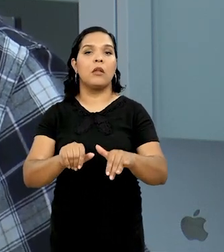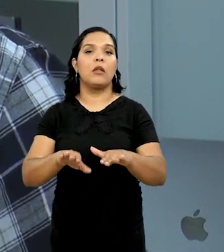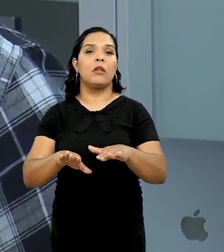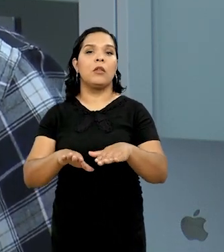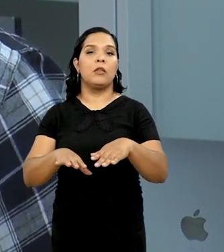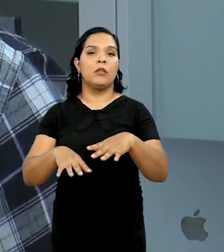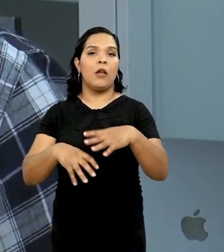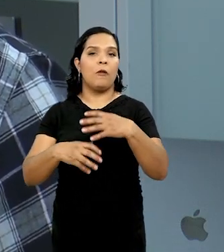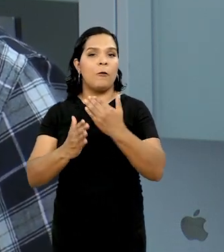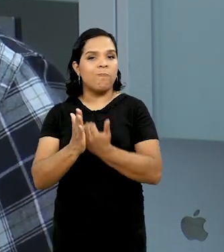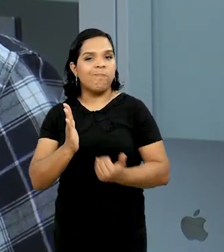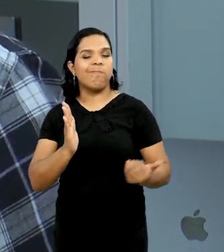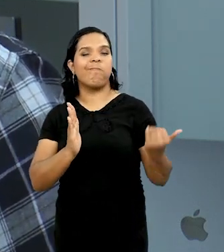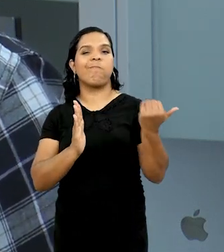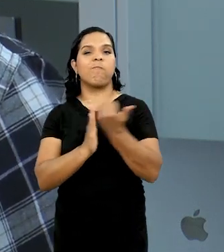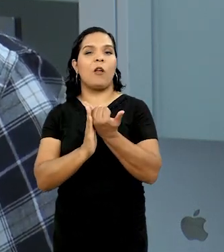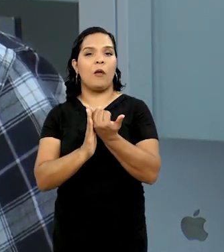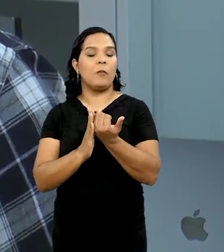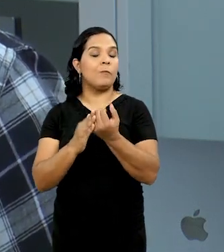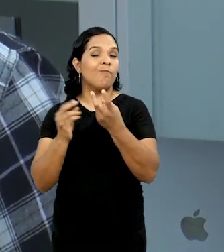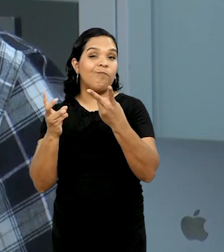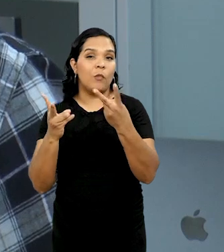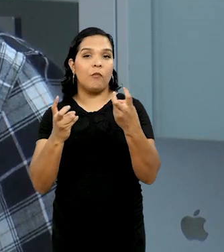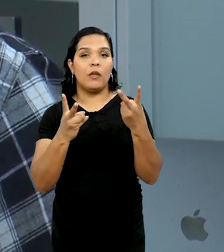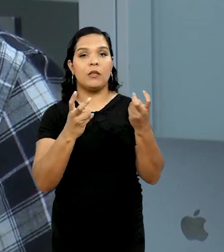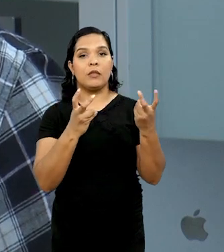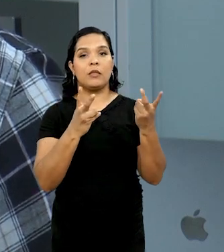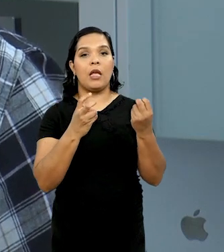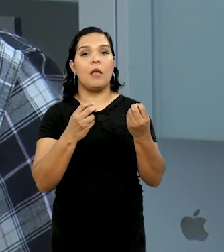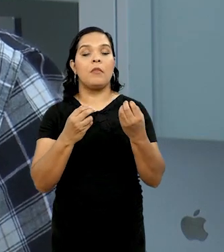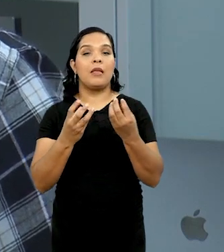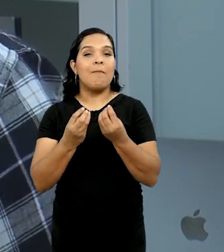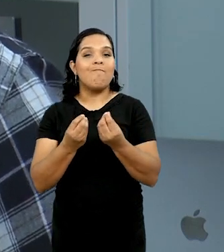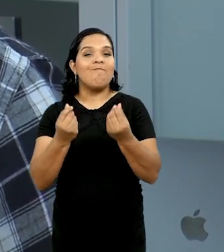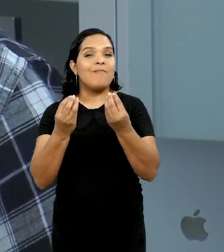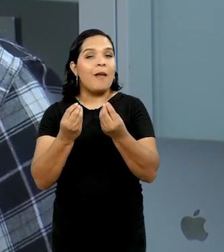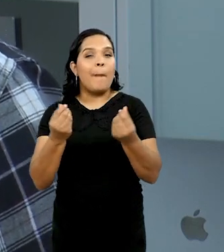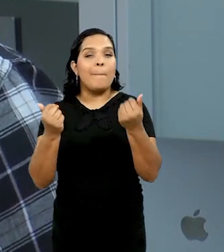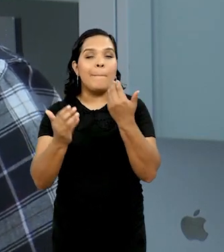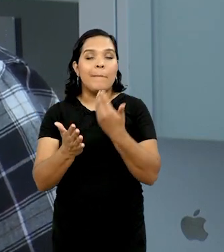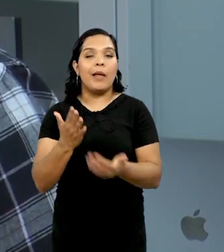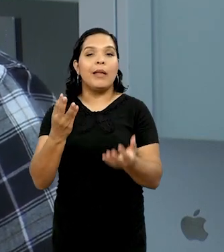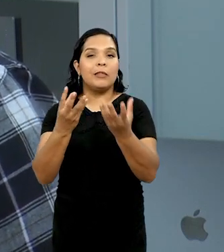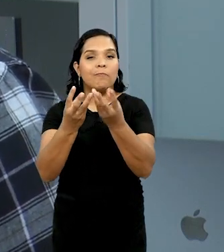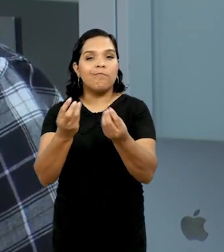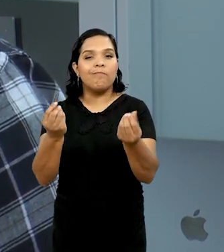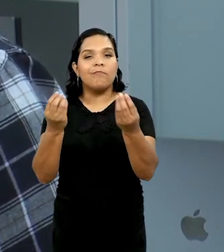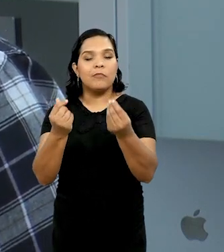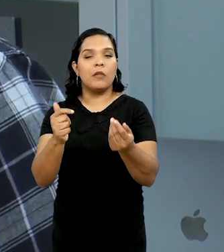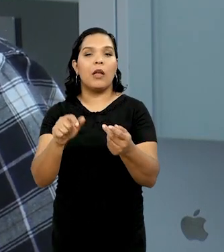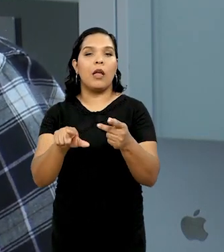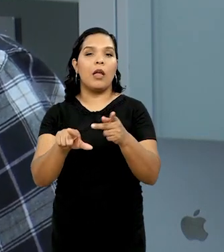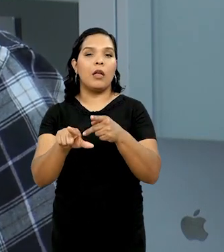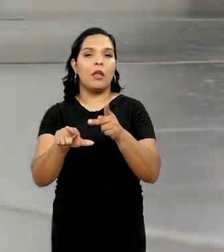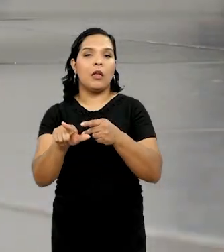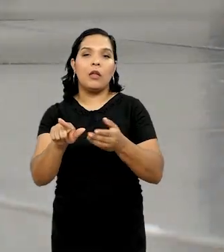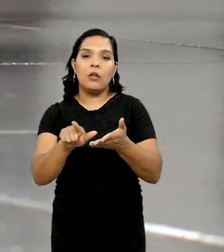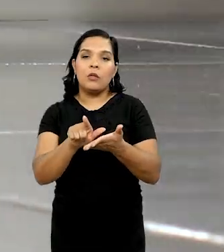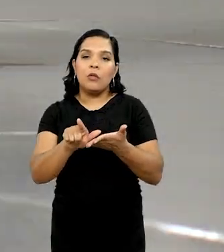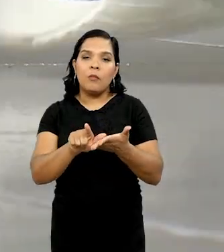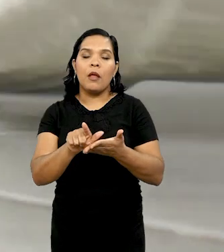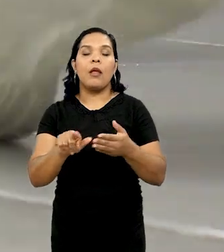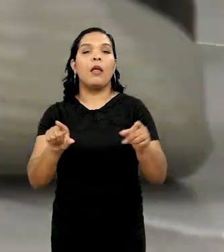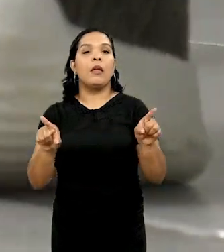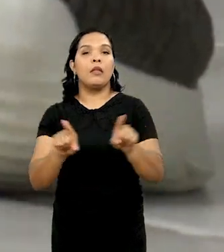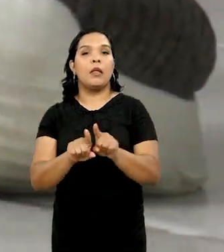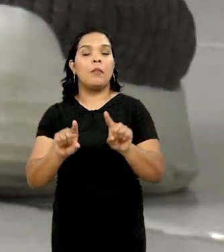de forma excessiva por muito tempo, sem perceber devido à perda de sensibilidade na região plantar. Pode